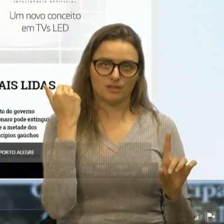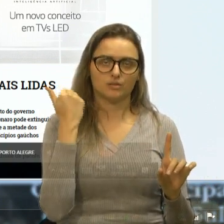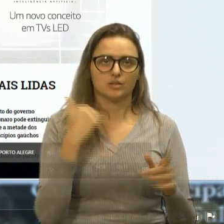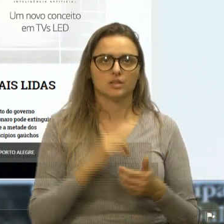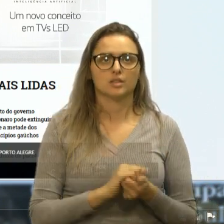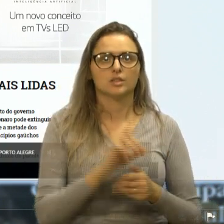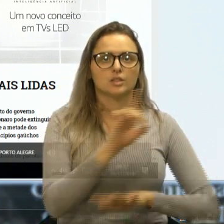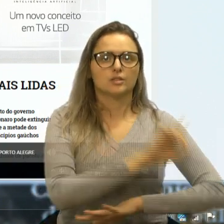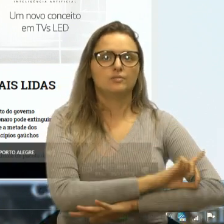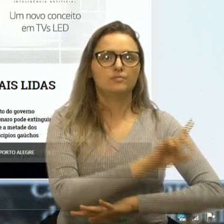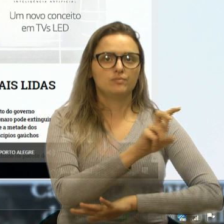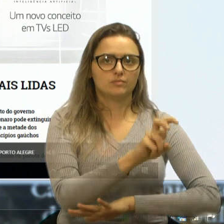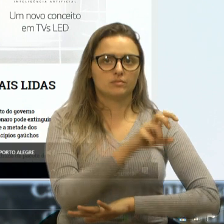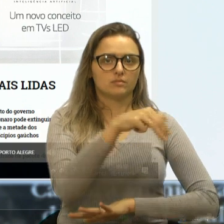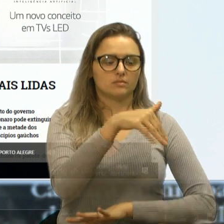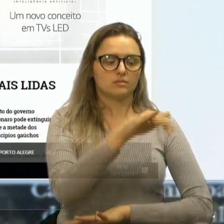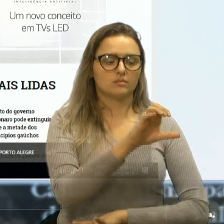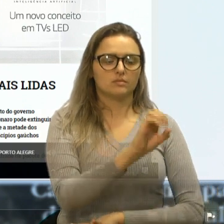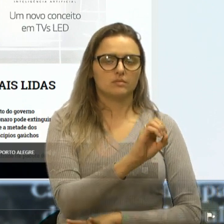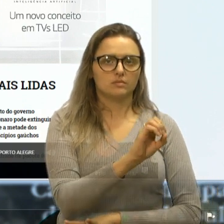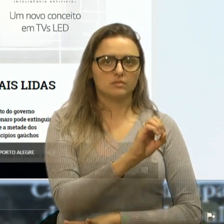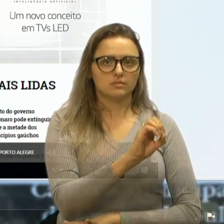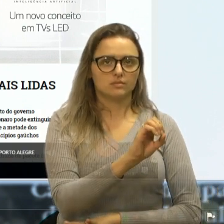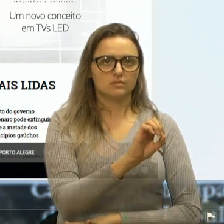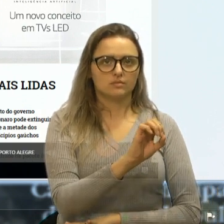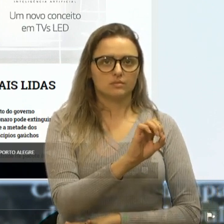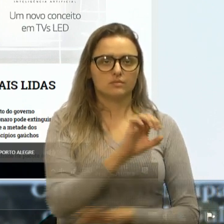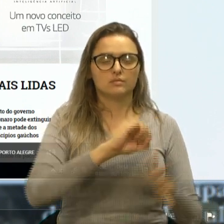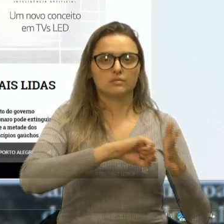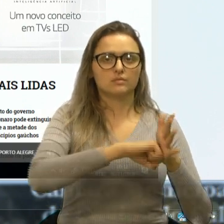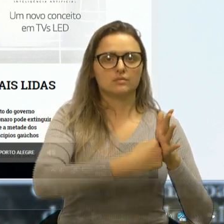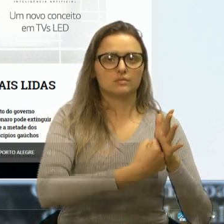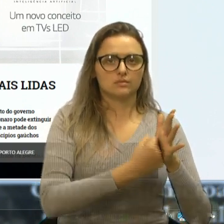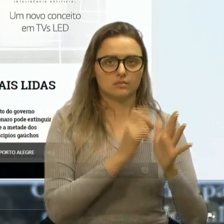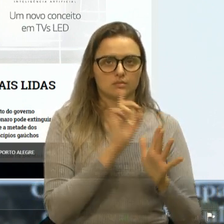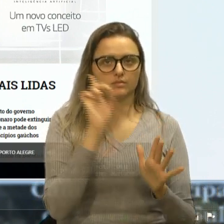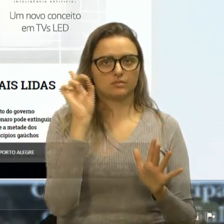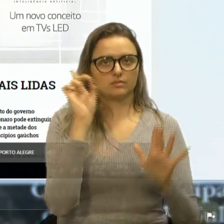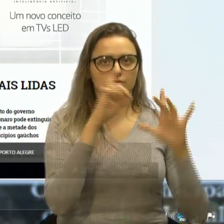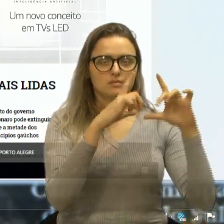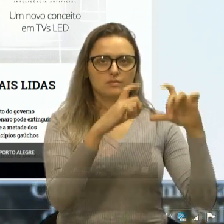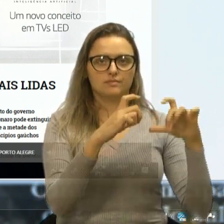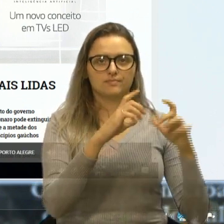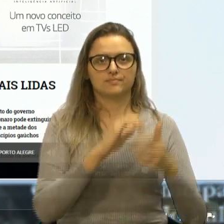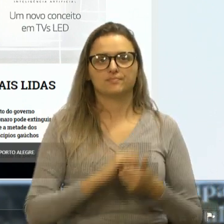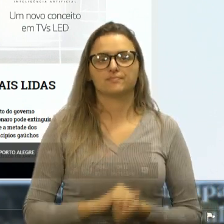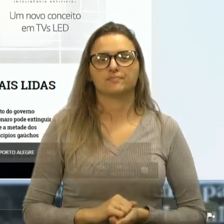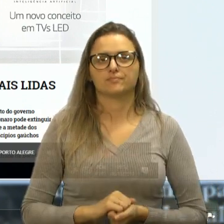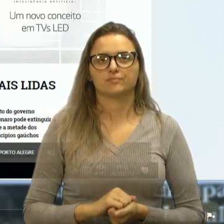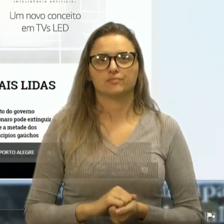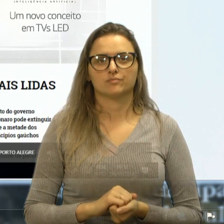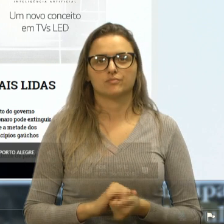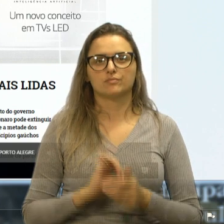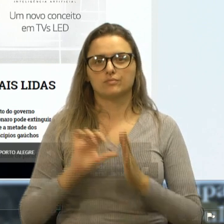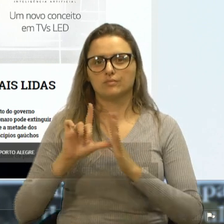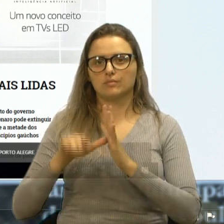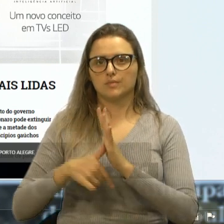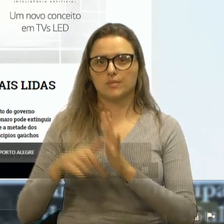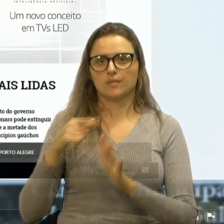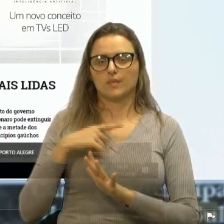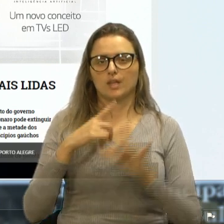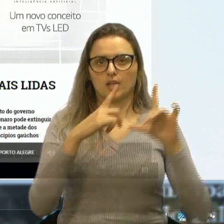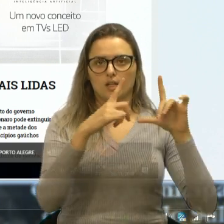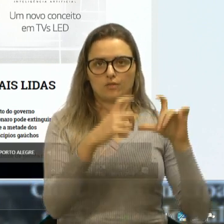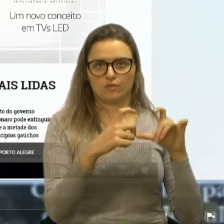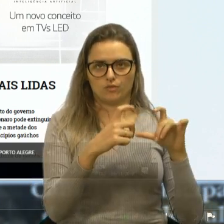dia 5 de maio, que está essa foto que existe. E aqui, depois, tem a foto que eles botaram,